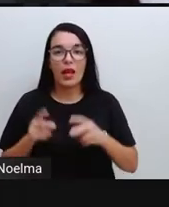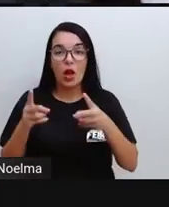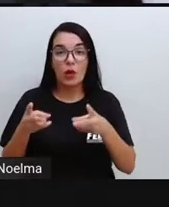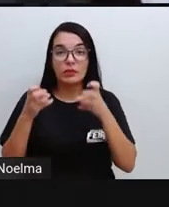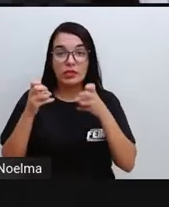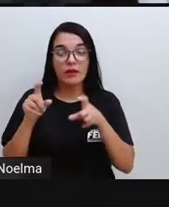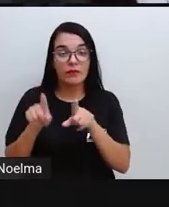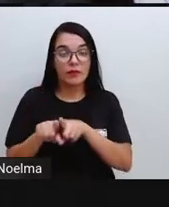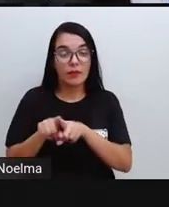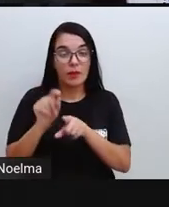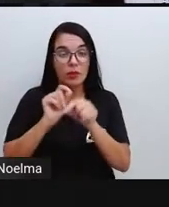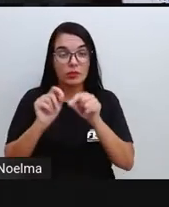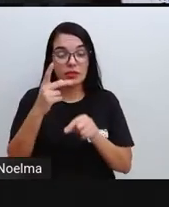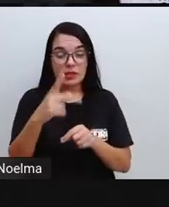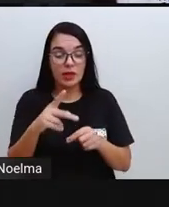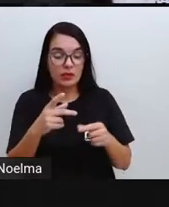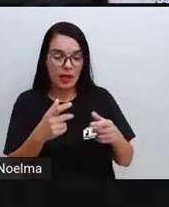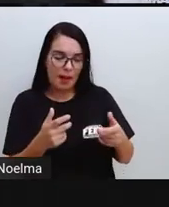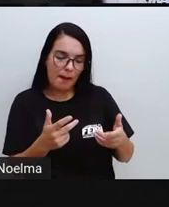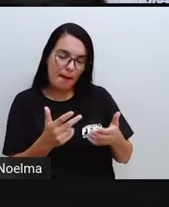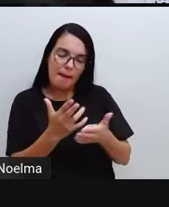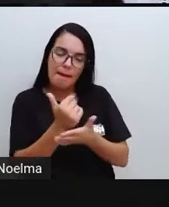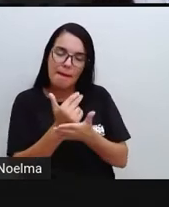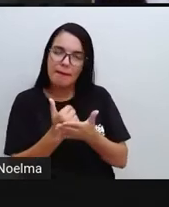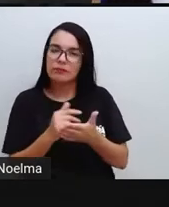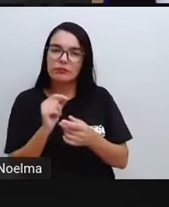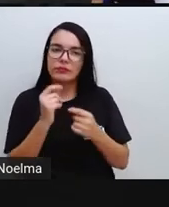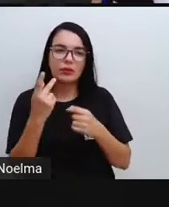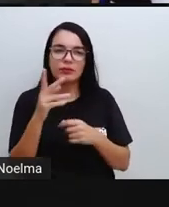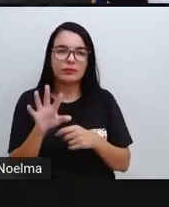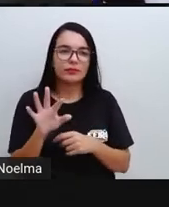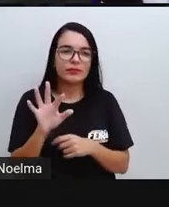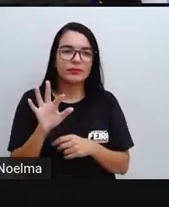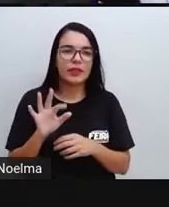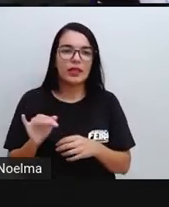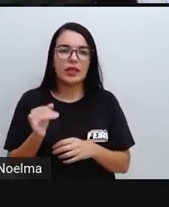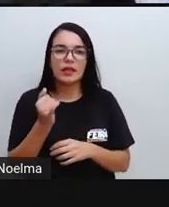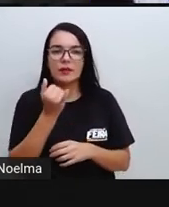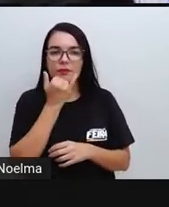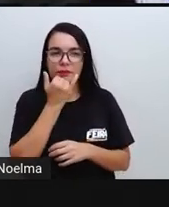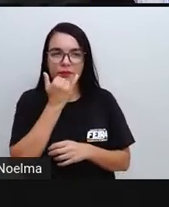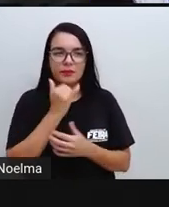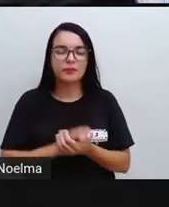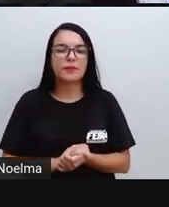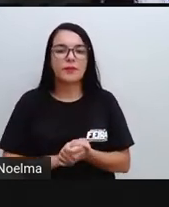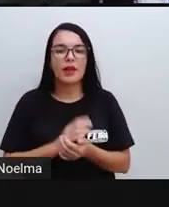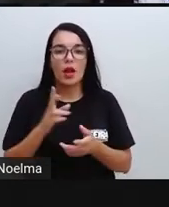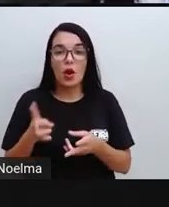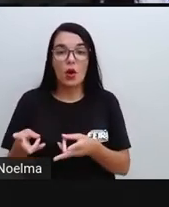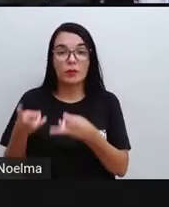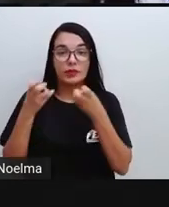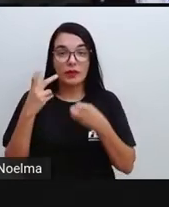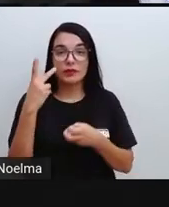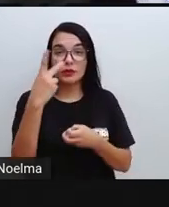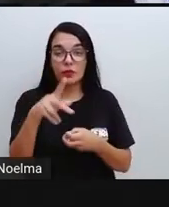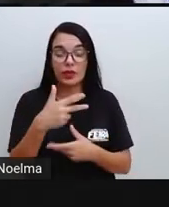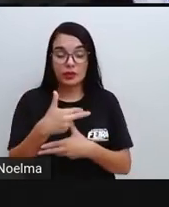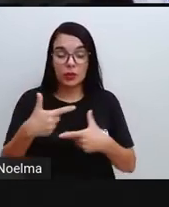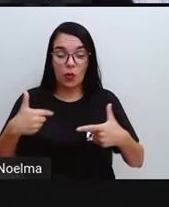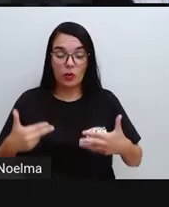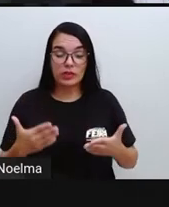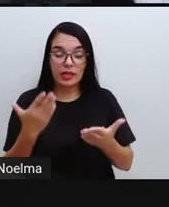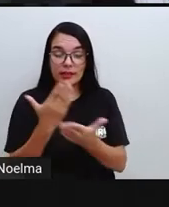Observe aí seus materiais escolares. Dentro das mochilas escolares de vocês aí, quais são os produtos que podem ser